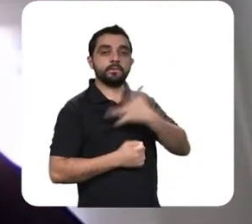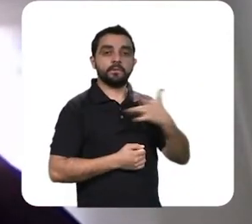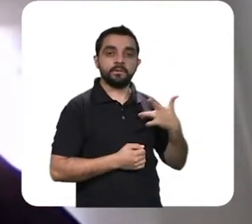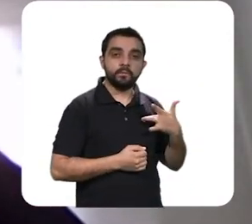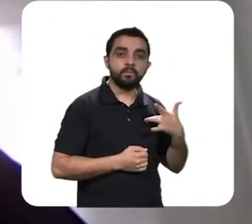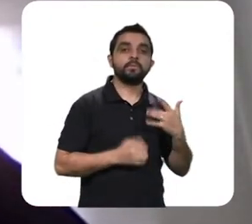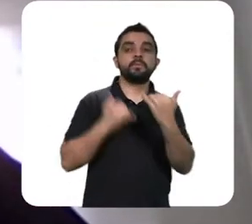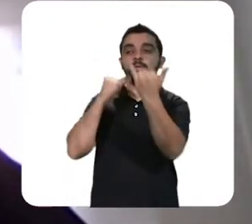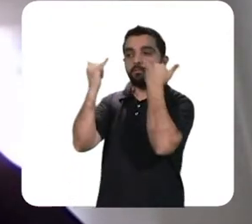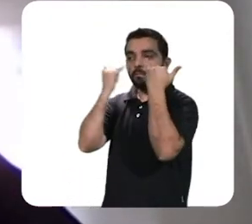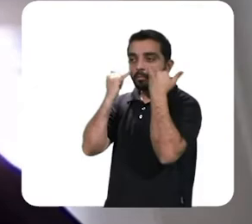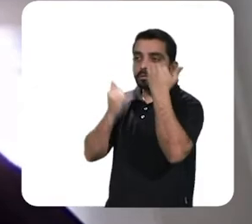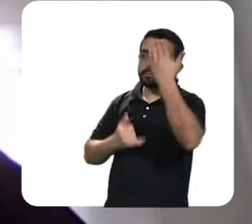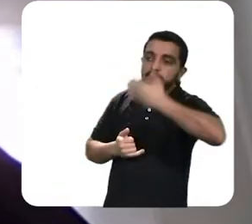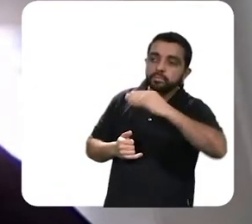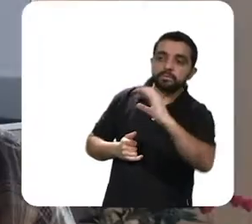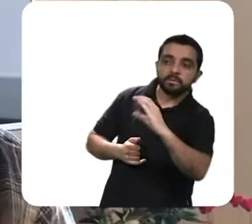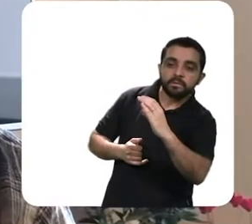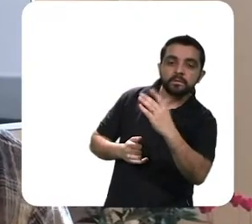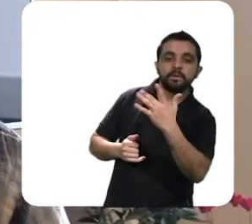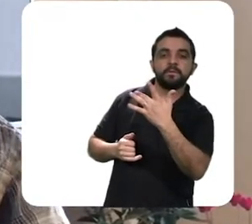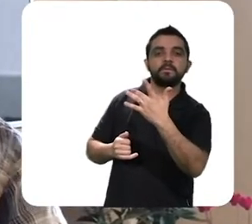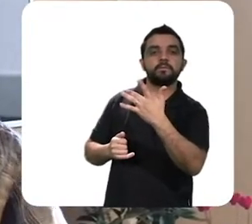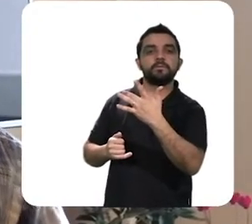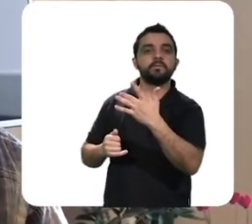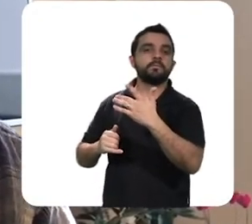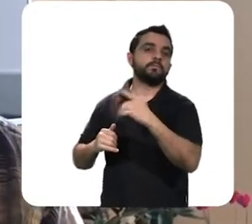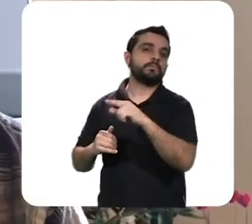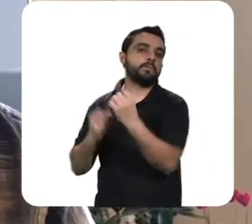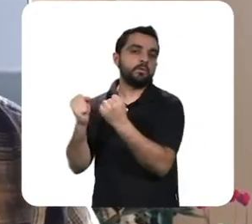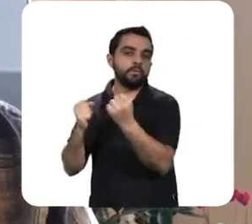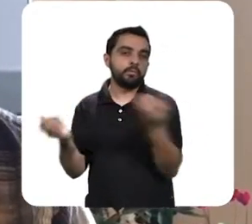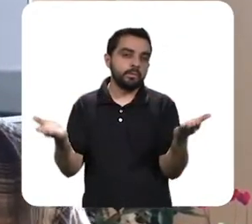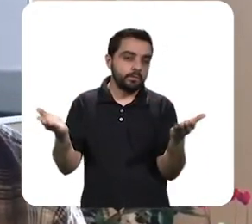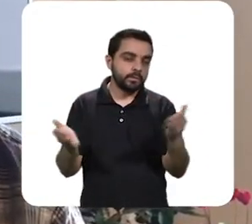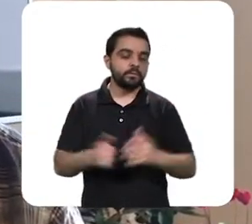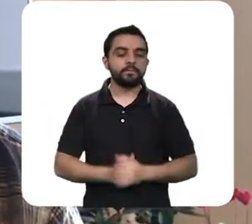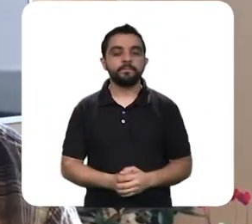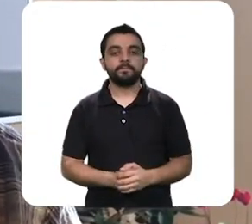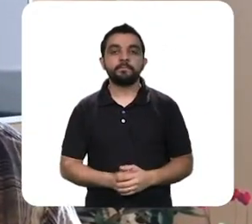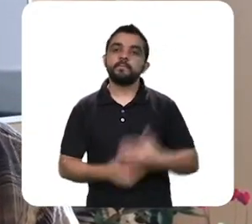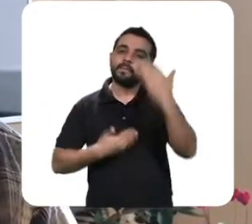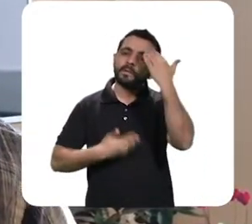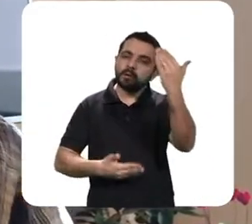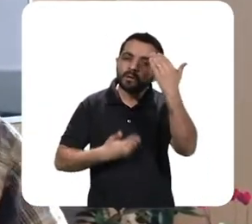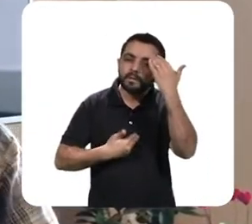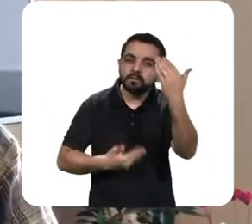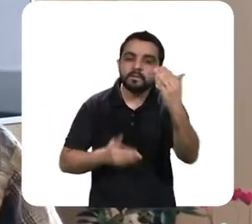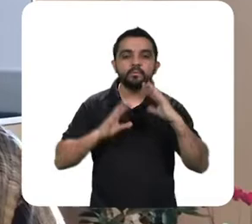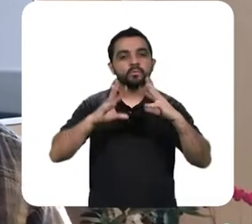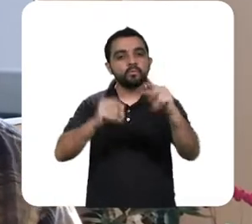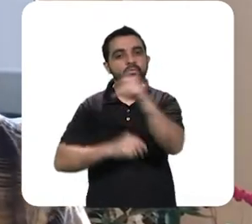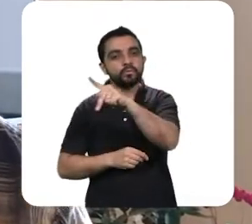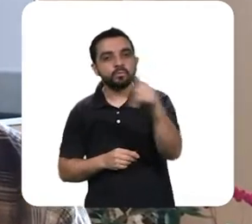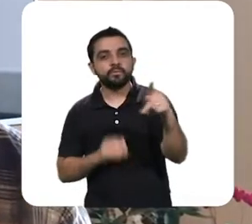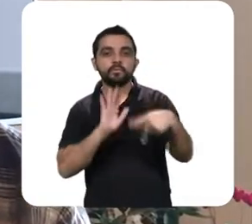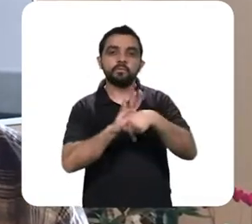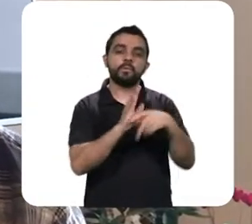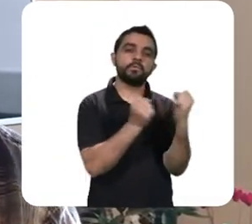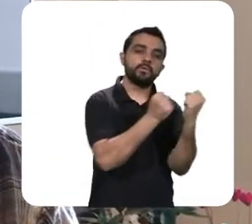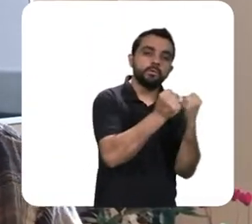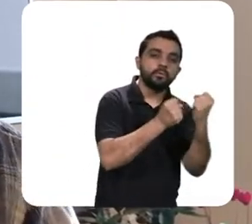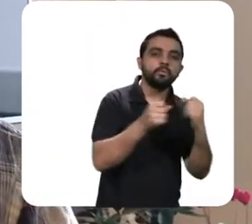científico da área de saúde epidemiológica agradecemos portanto a participação dos professores do departamento de economia da UFPR